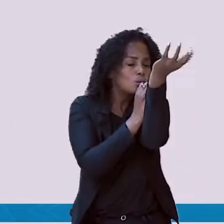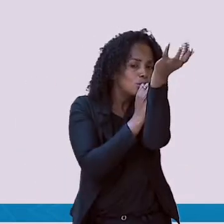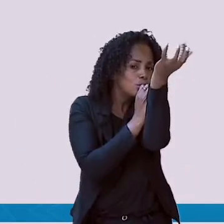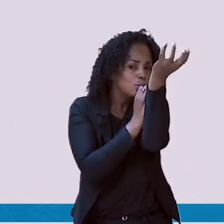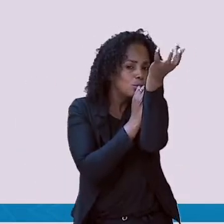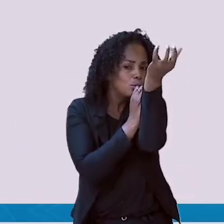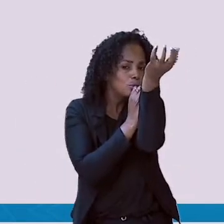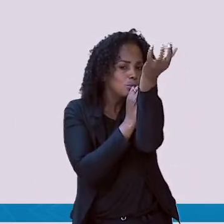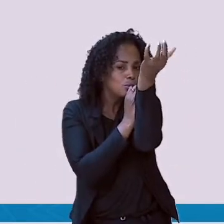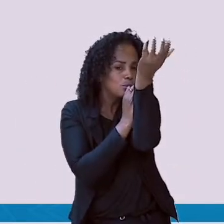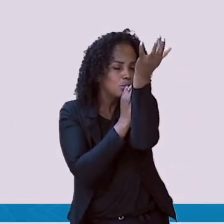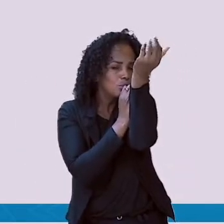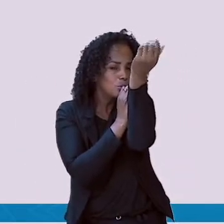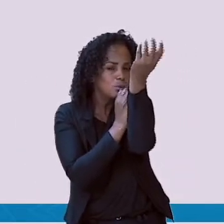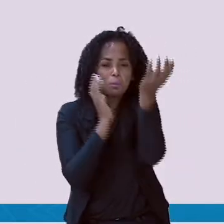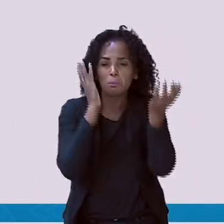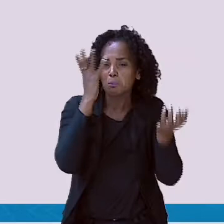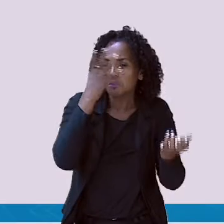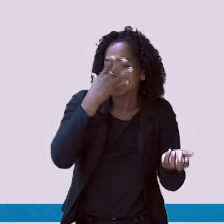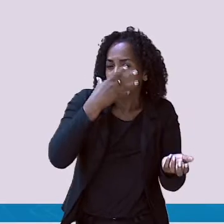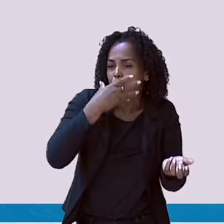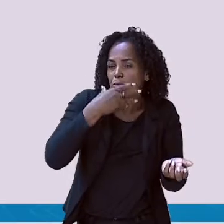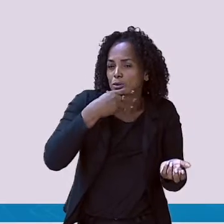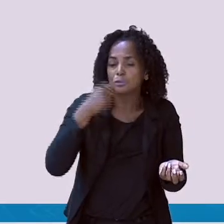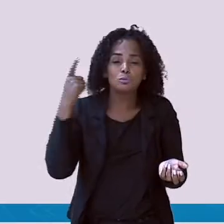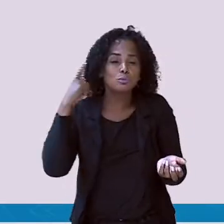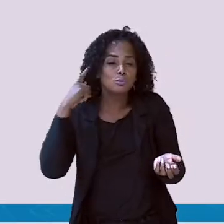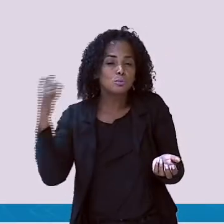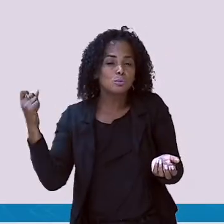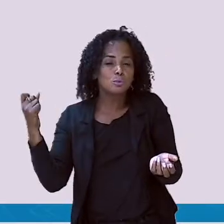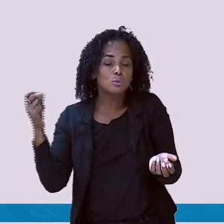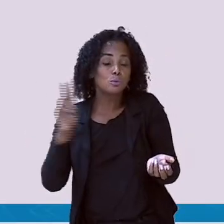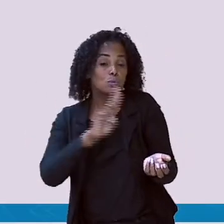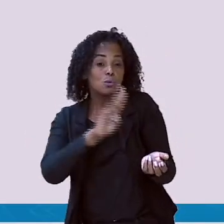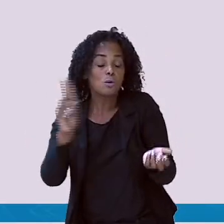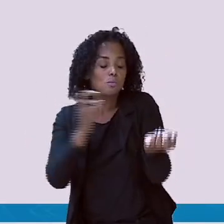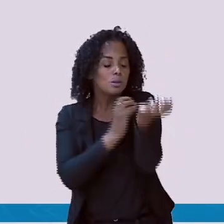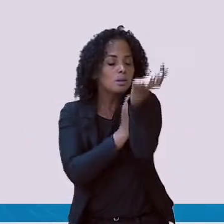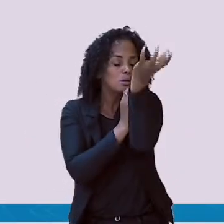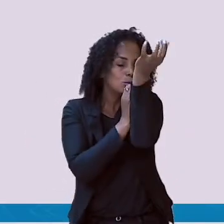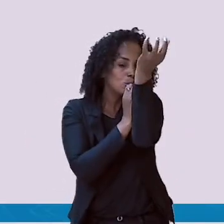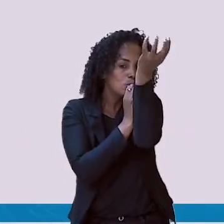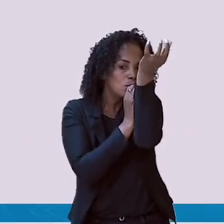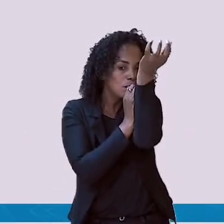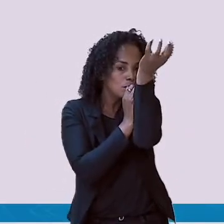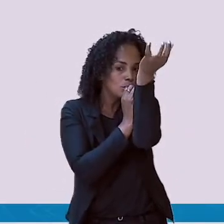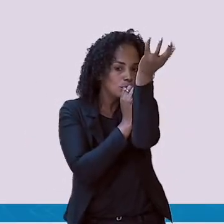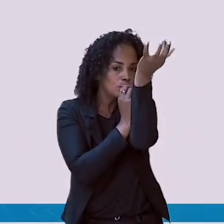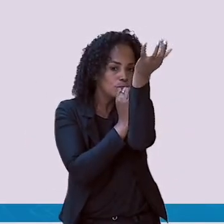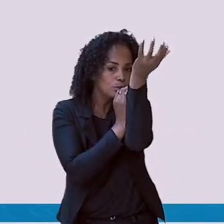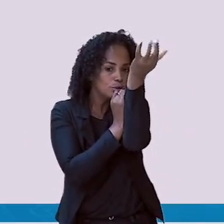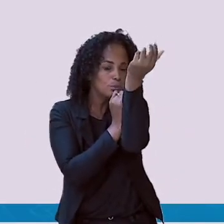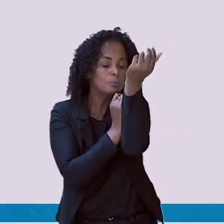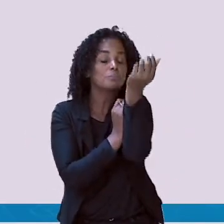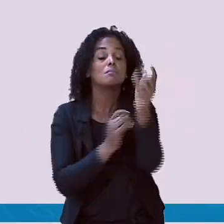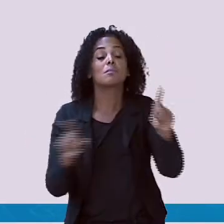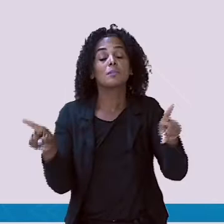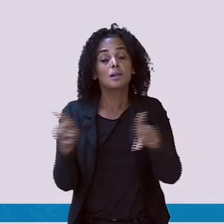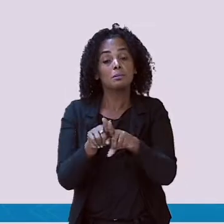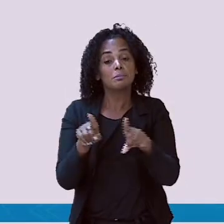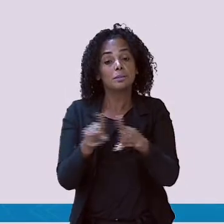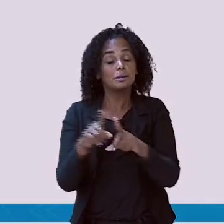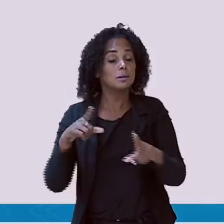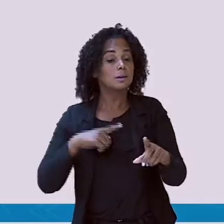som forte, bonito. Ele se chama tuba. Nós temos o